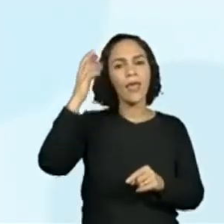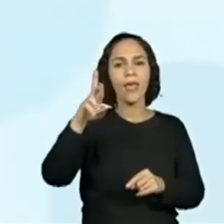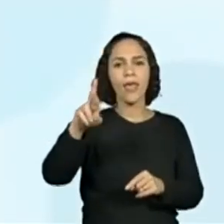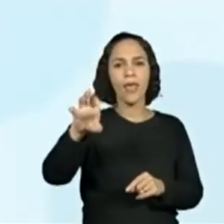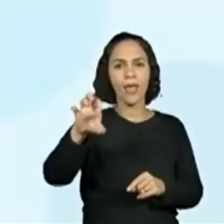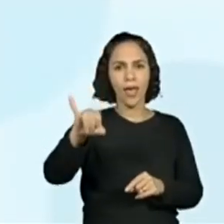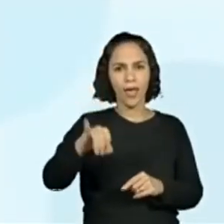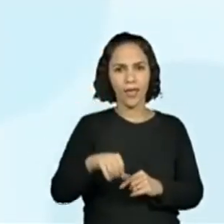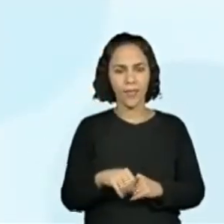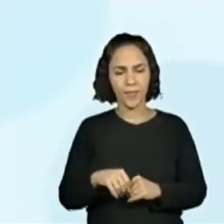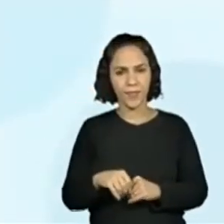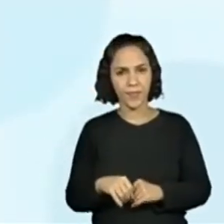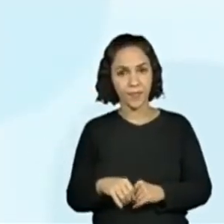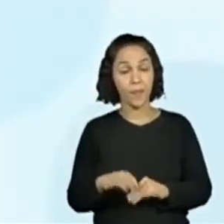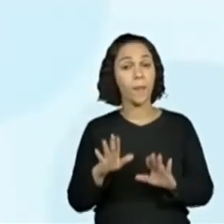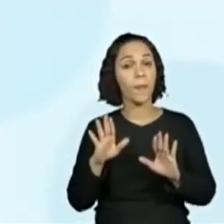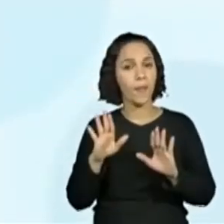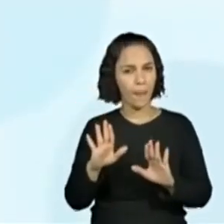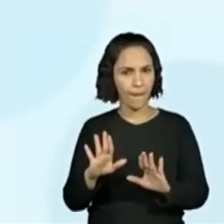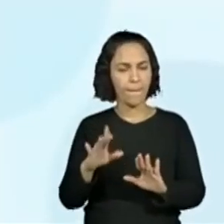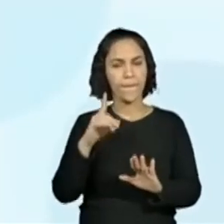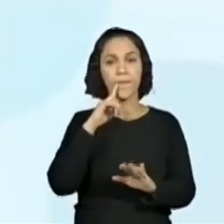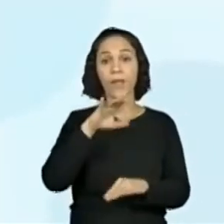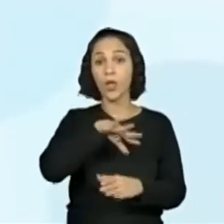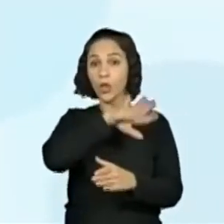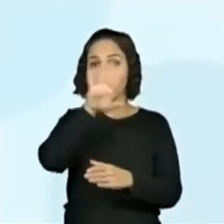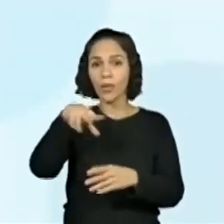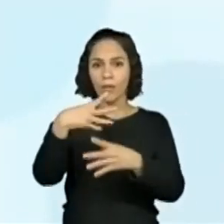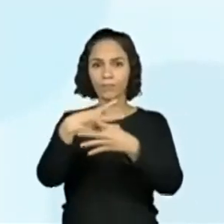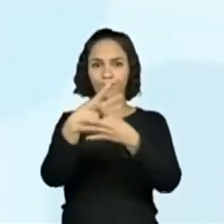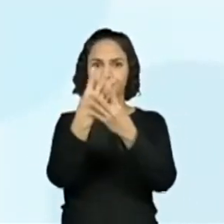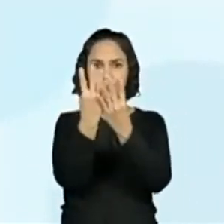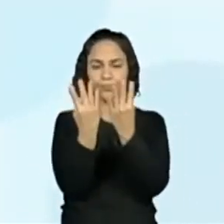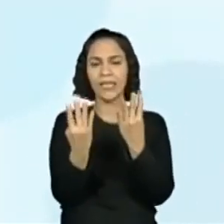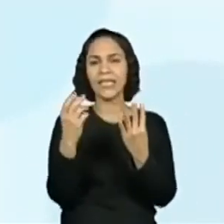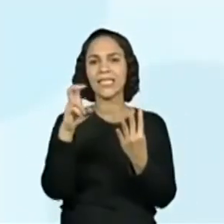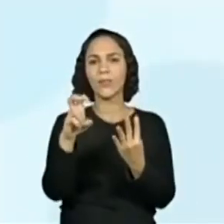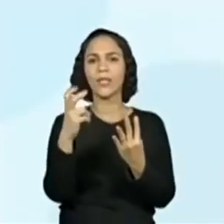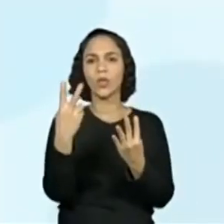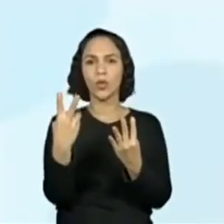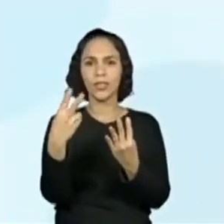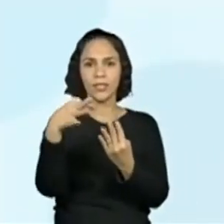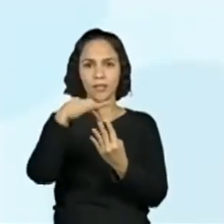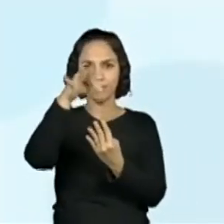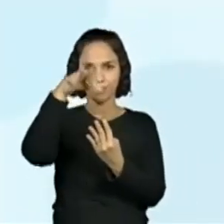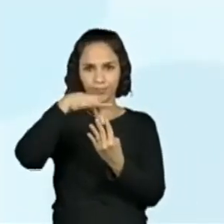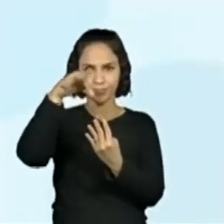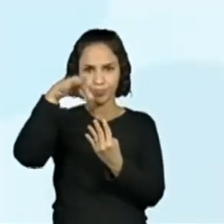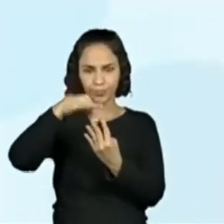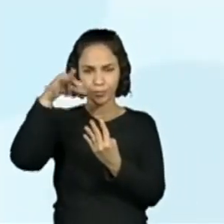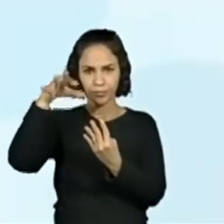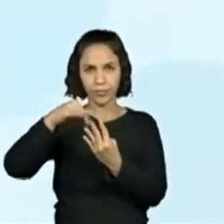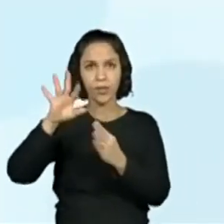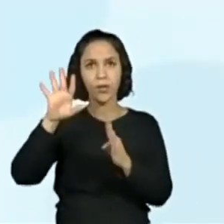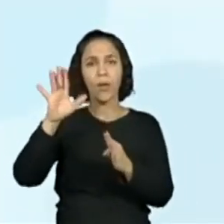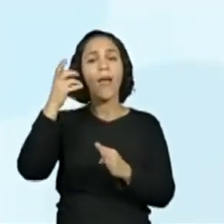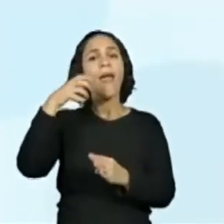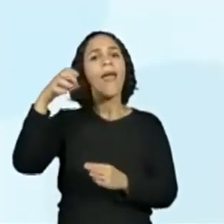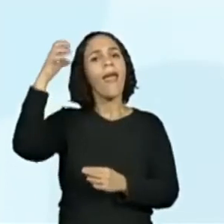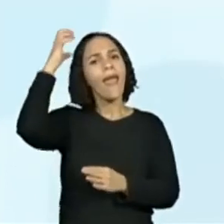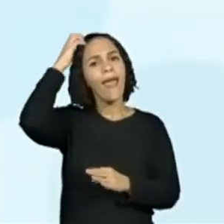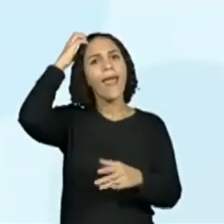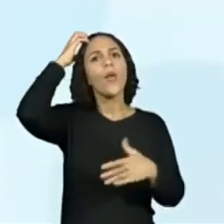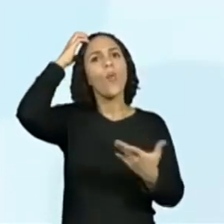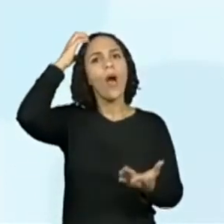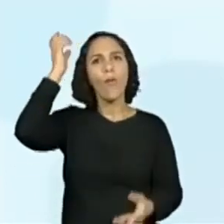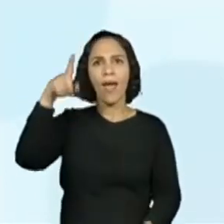analisar um pouquinho. Então, aqui são as cinquenta e duas cartas do baralho. Ok? Quais são os reis? São esses aqui da ponta.